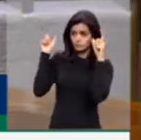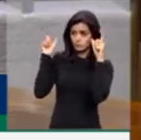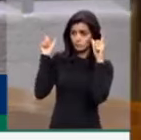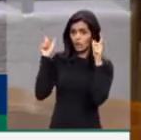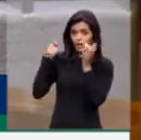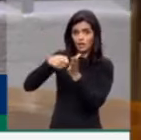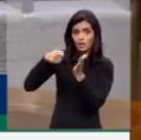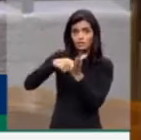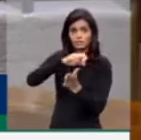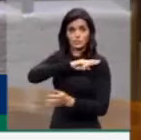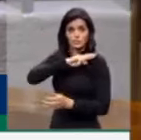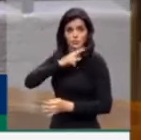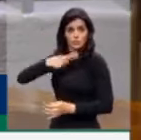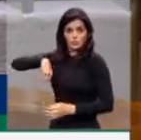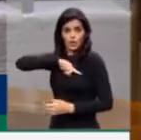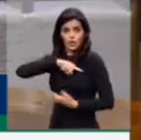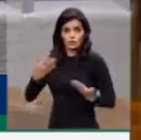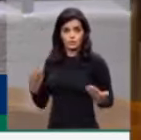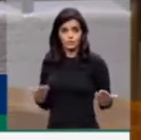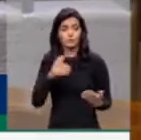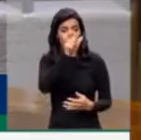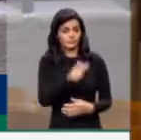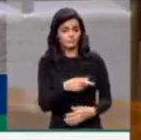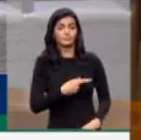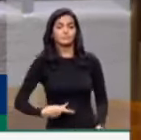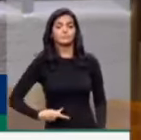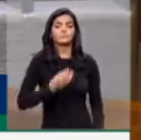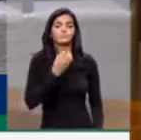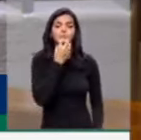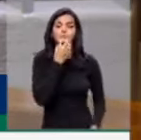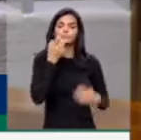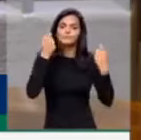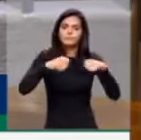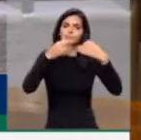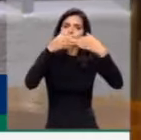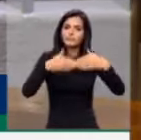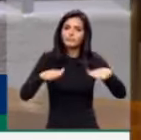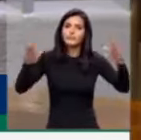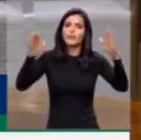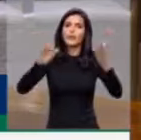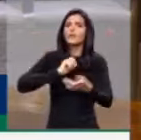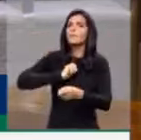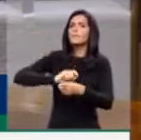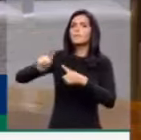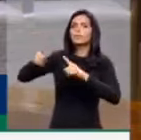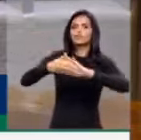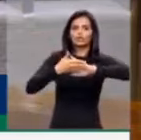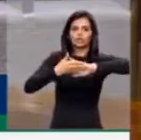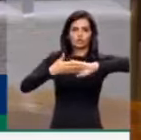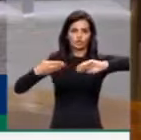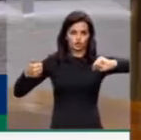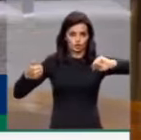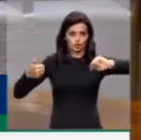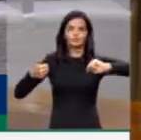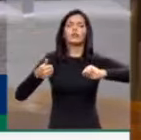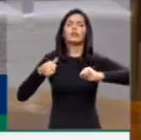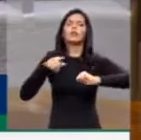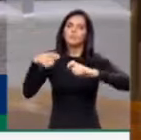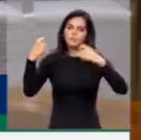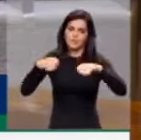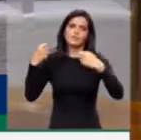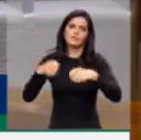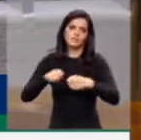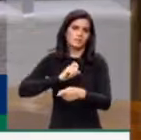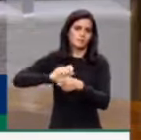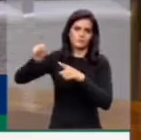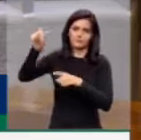responsabilidade. Senhor presidente Rodrigo Maia, precisamos iniciar o processo de impeachment. Sem ele, não tem como discutir, à luz da